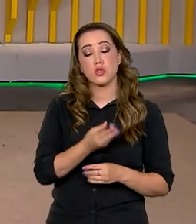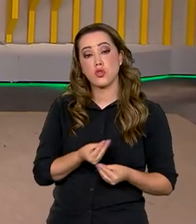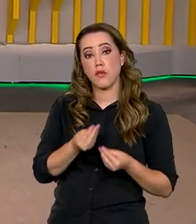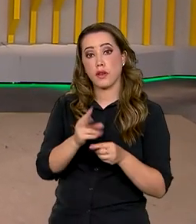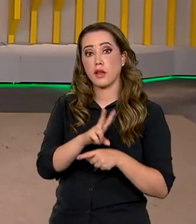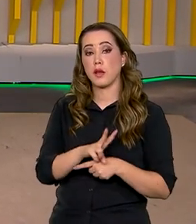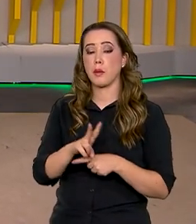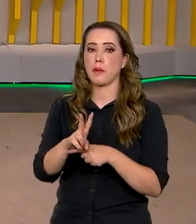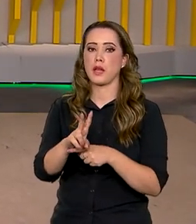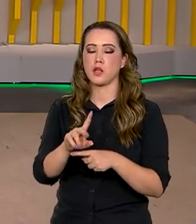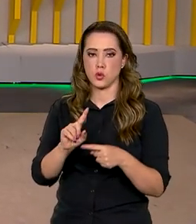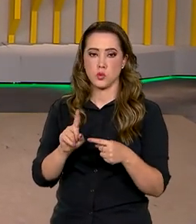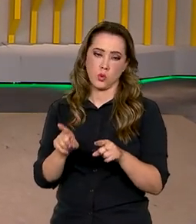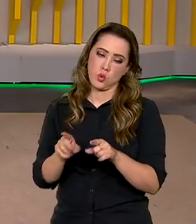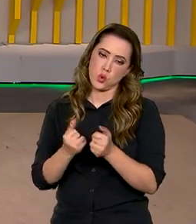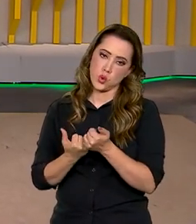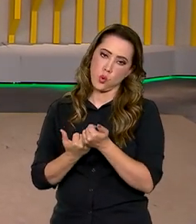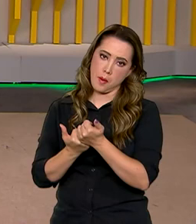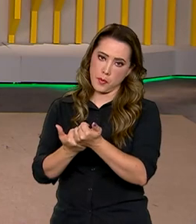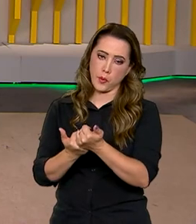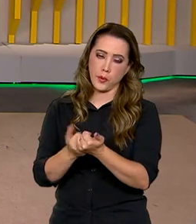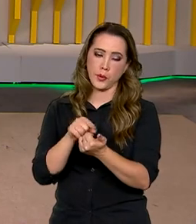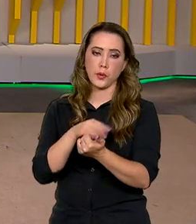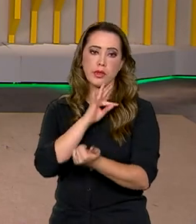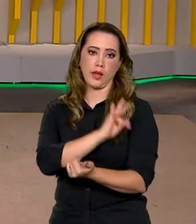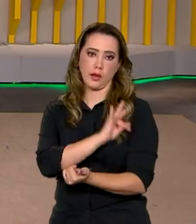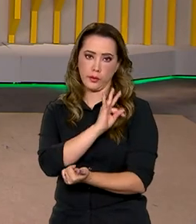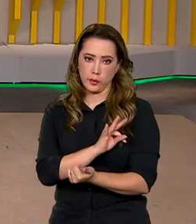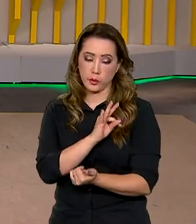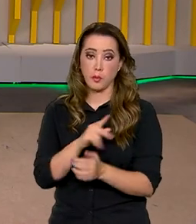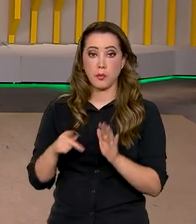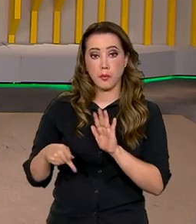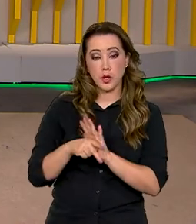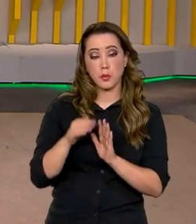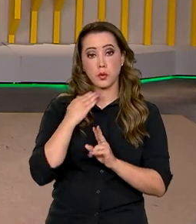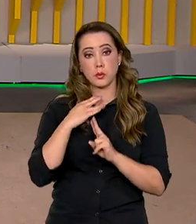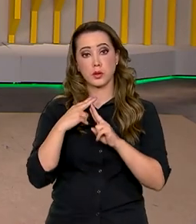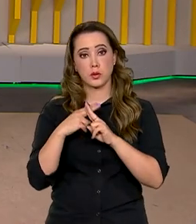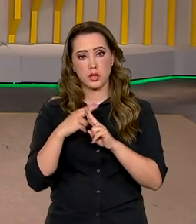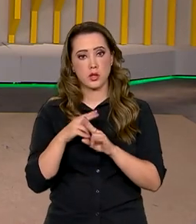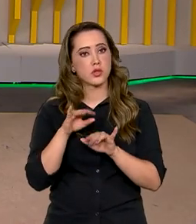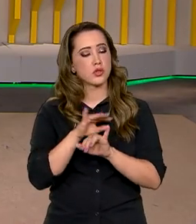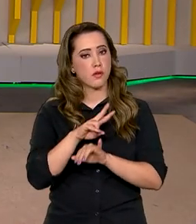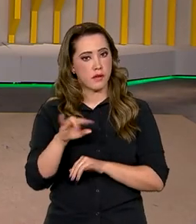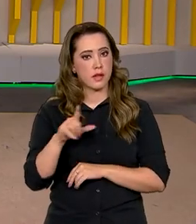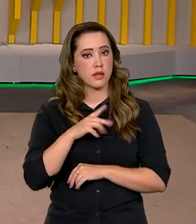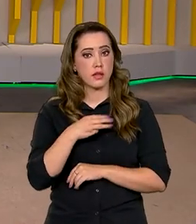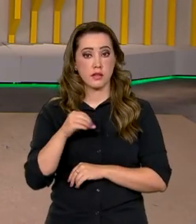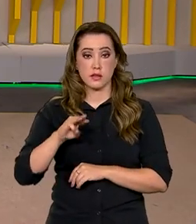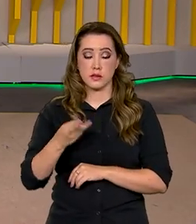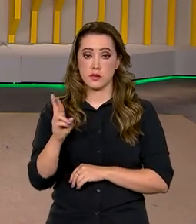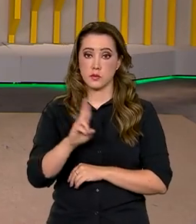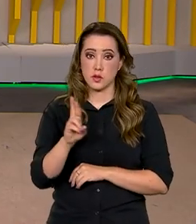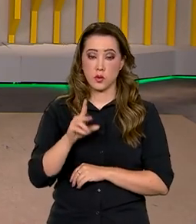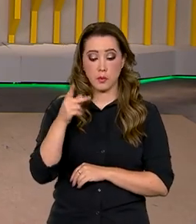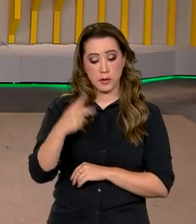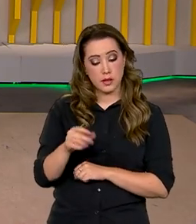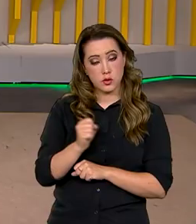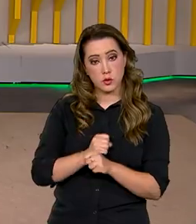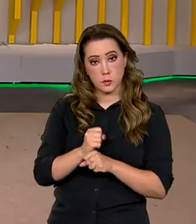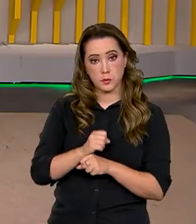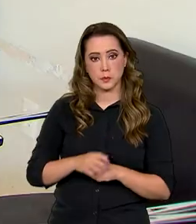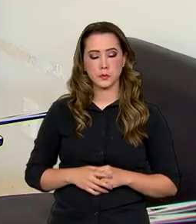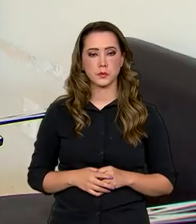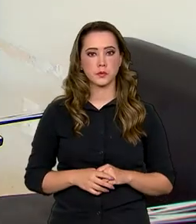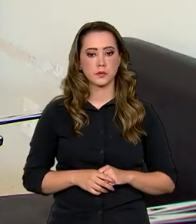orientado da Caixa. A novidade foi anunciada nesta quarta-feira e vai contar com 300 milhões de reais ainda esse